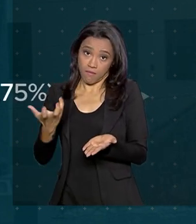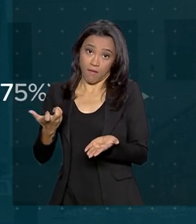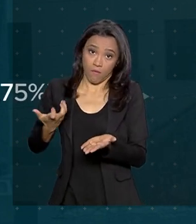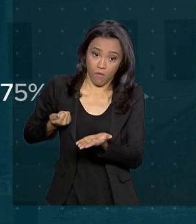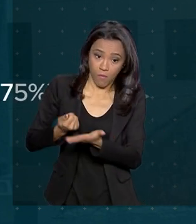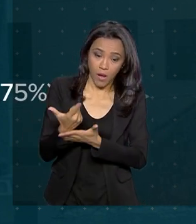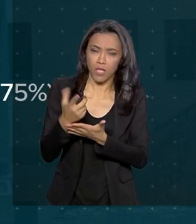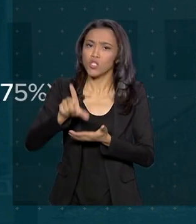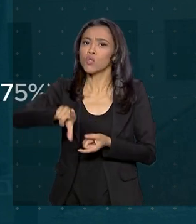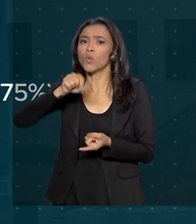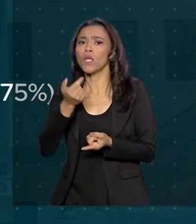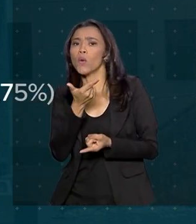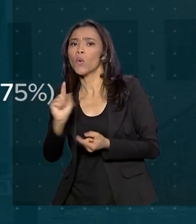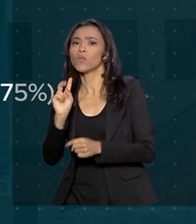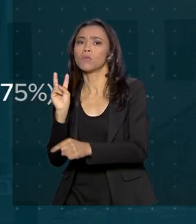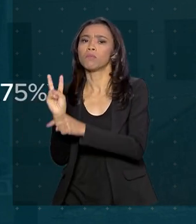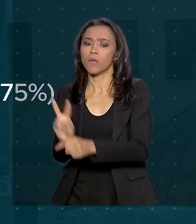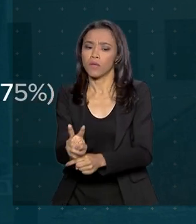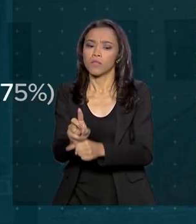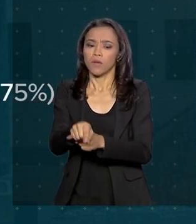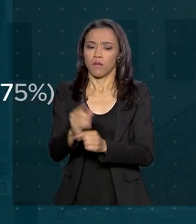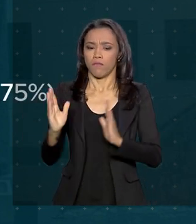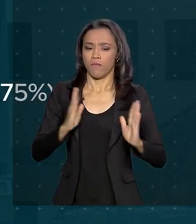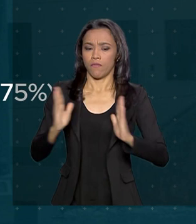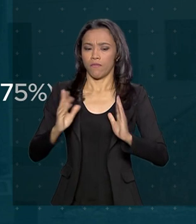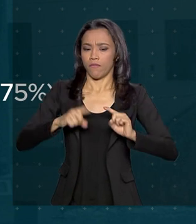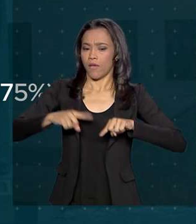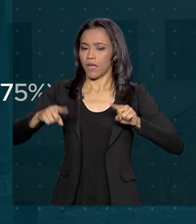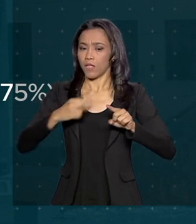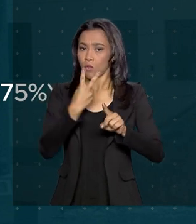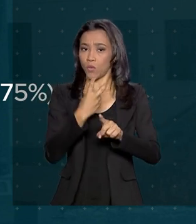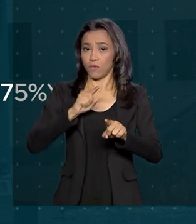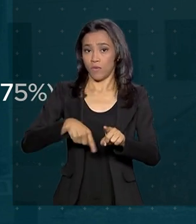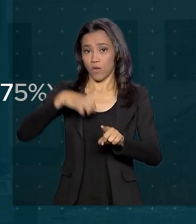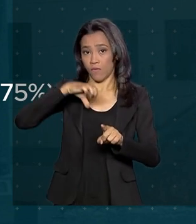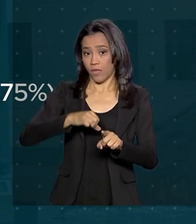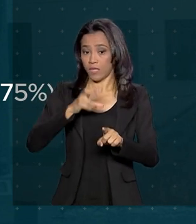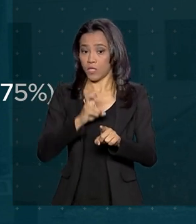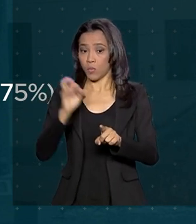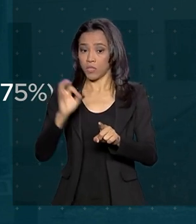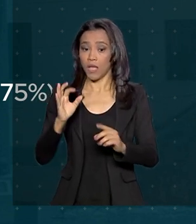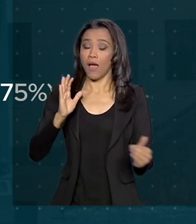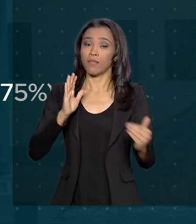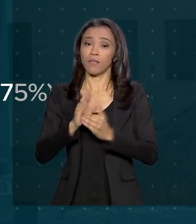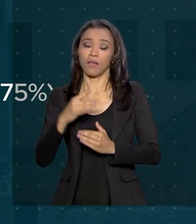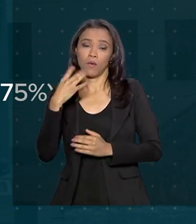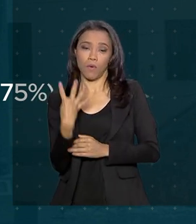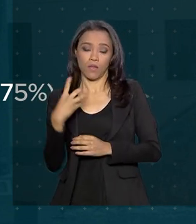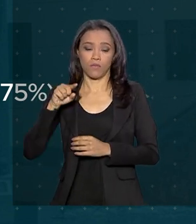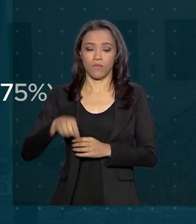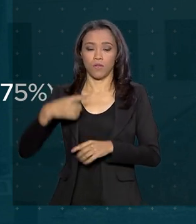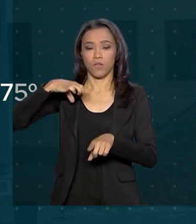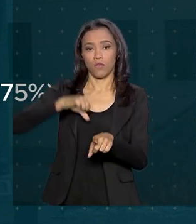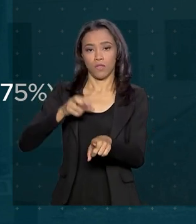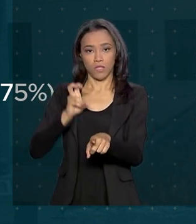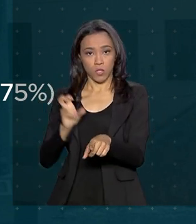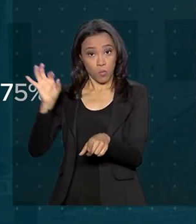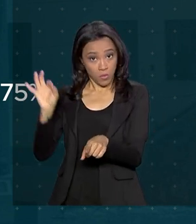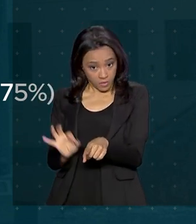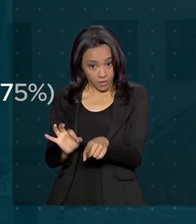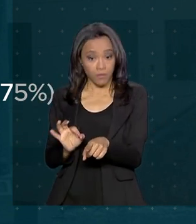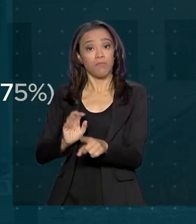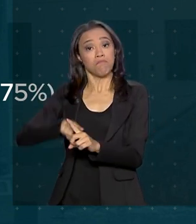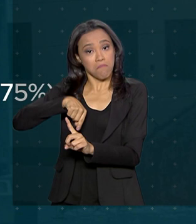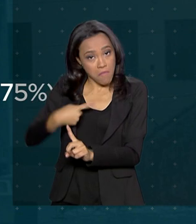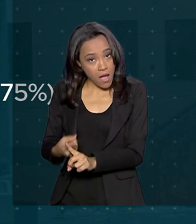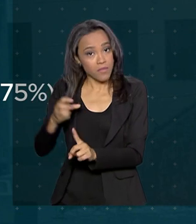linha, com juros que variam entre 2,95% e 4,95%, mais